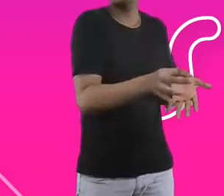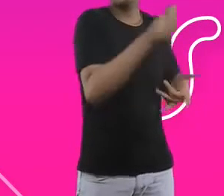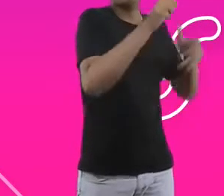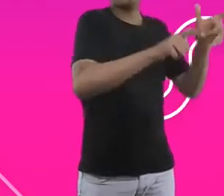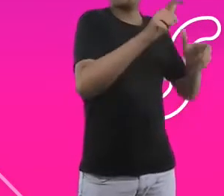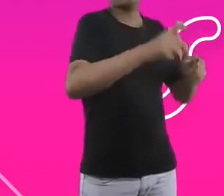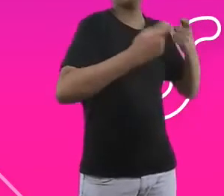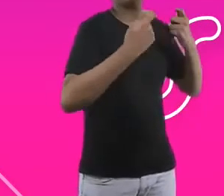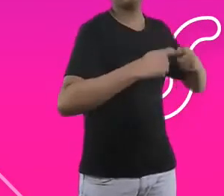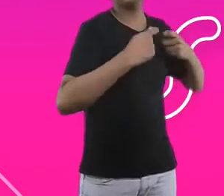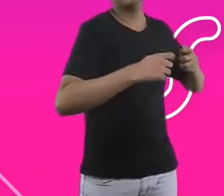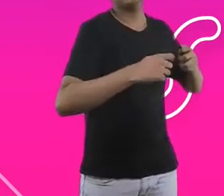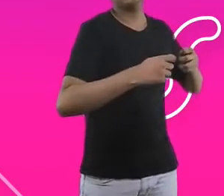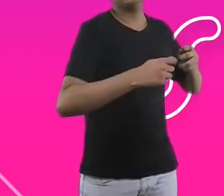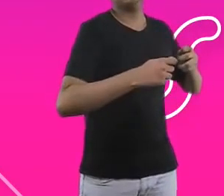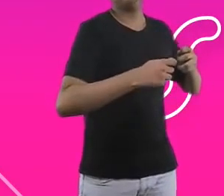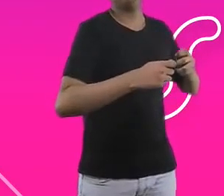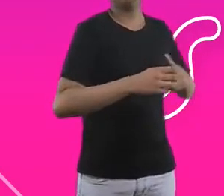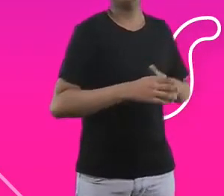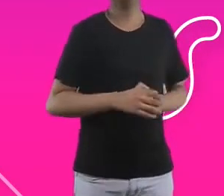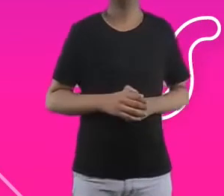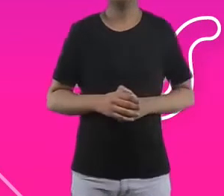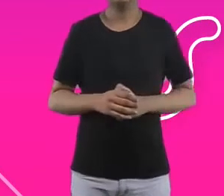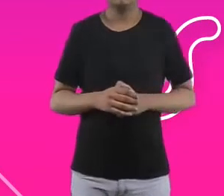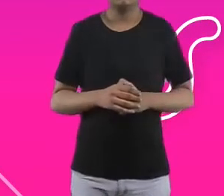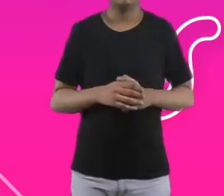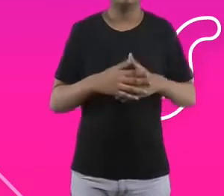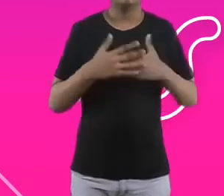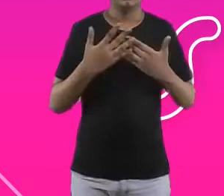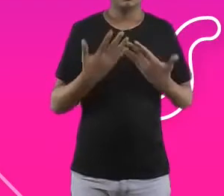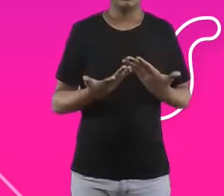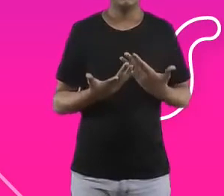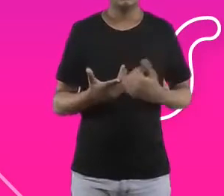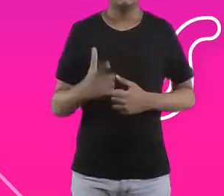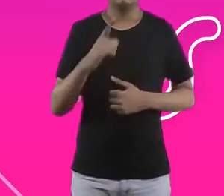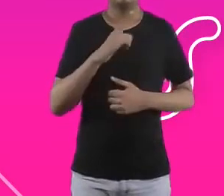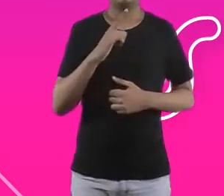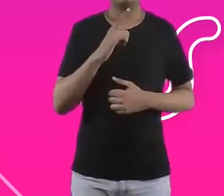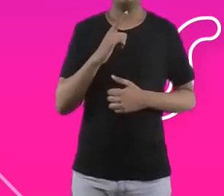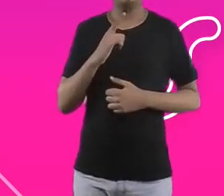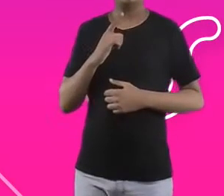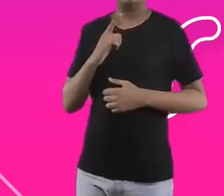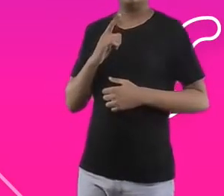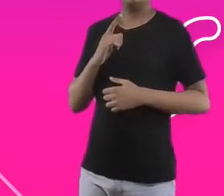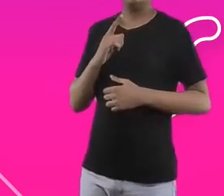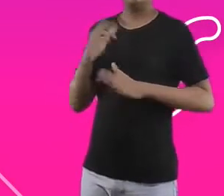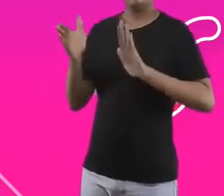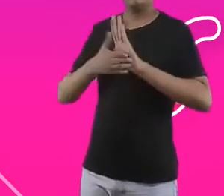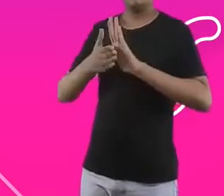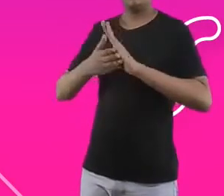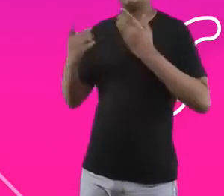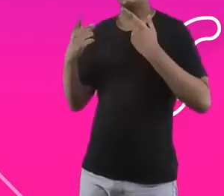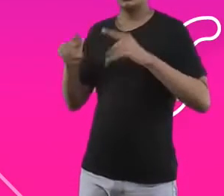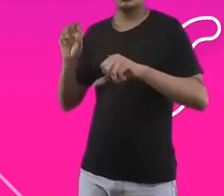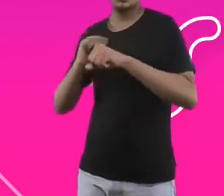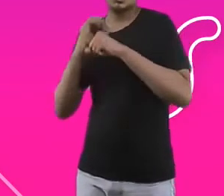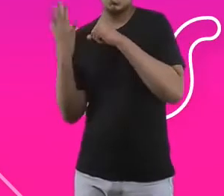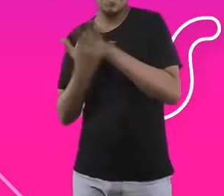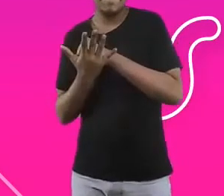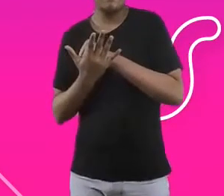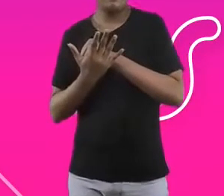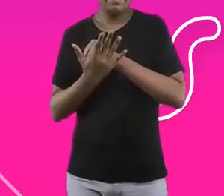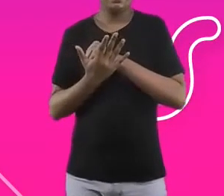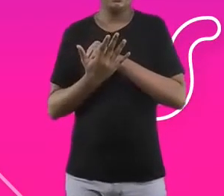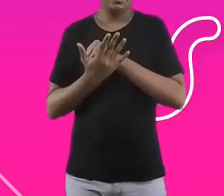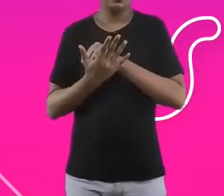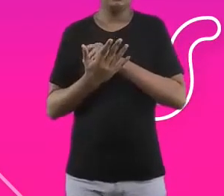,4 milhões de litros para a comunidade no Rio de Janeiro e em São Paulo. E a gente, nesse meio tempo, a gente chegou à conclusão de que a gente